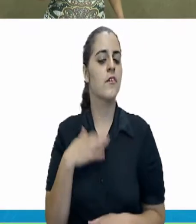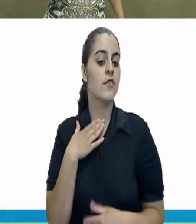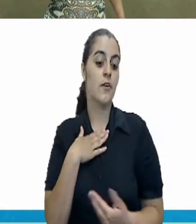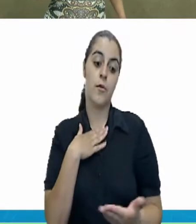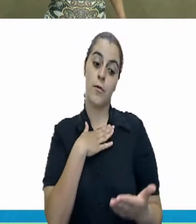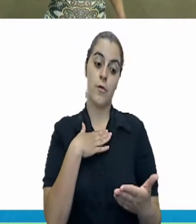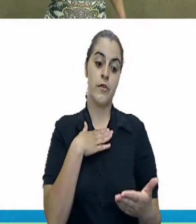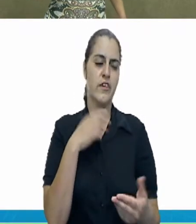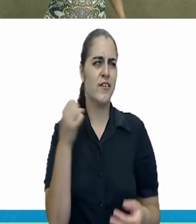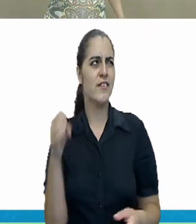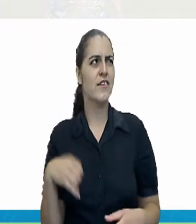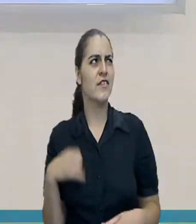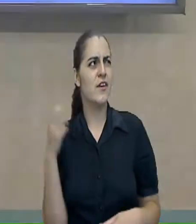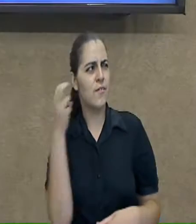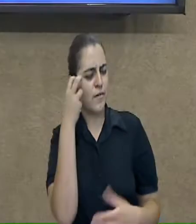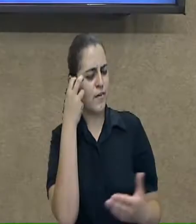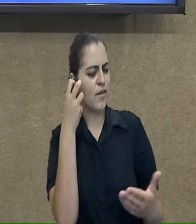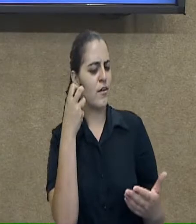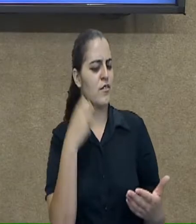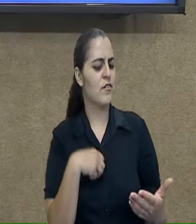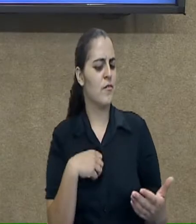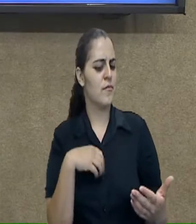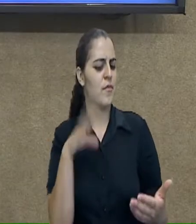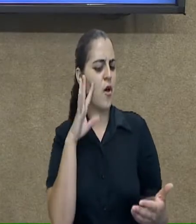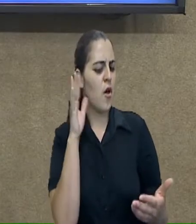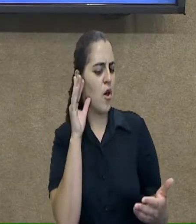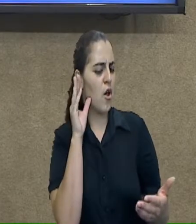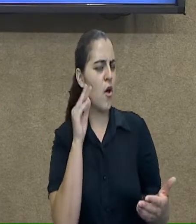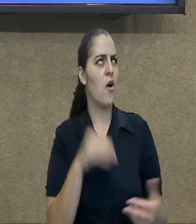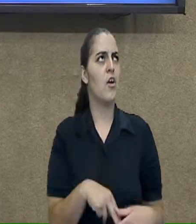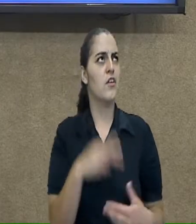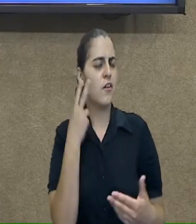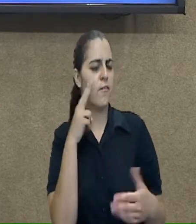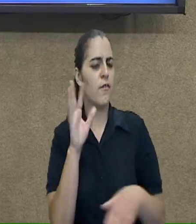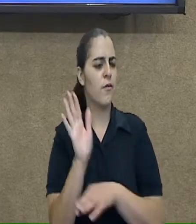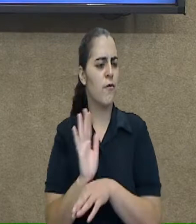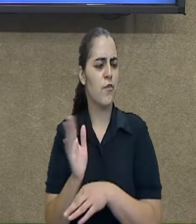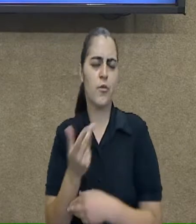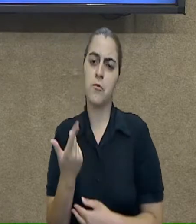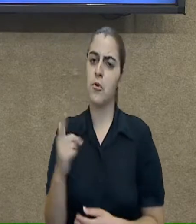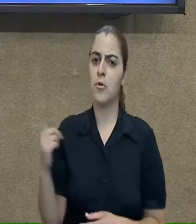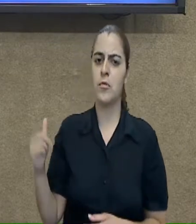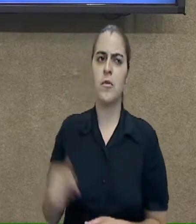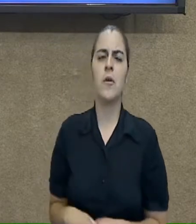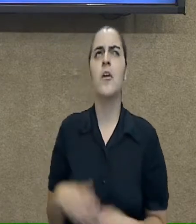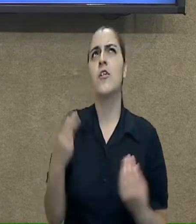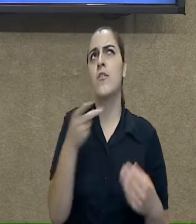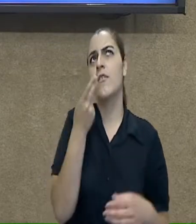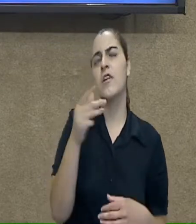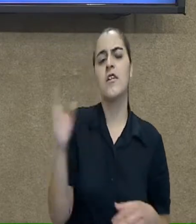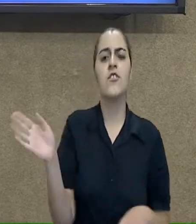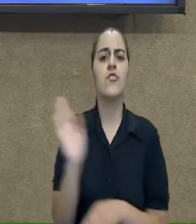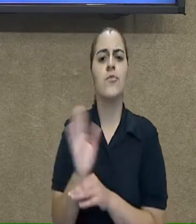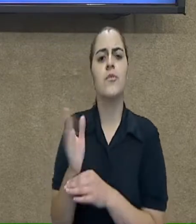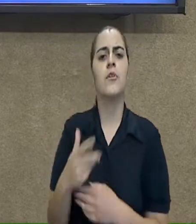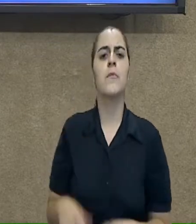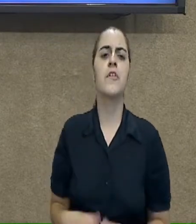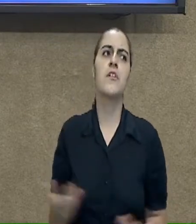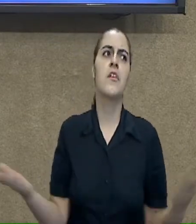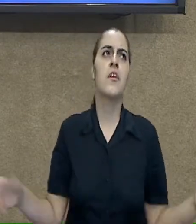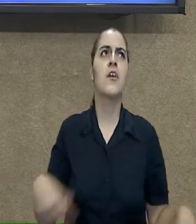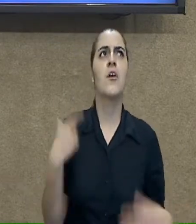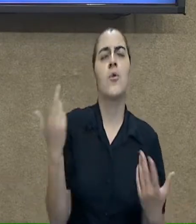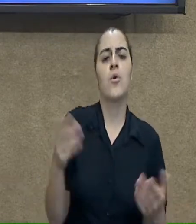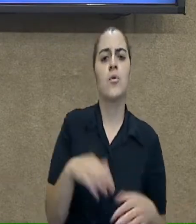interessado ou não em assistir o filme. Por que eu estou falando tanto só de filme e não estou falando